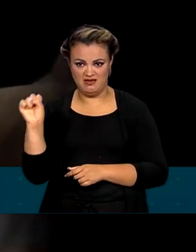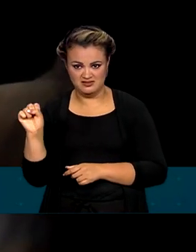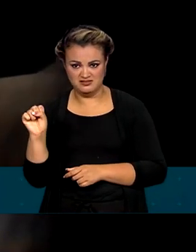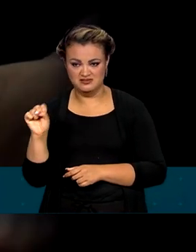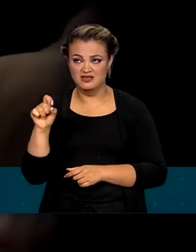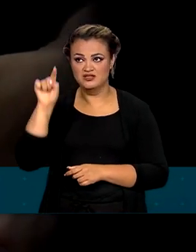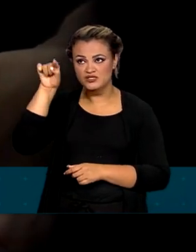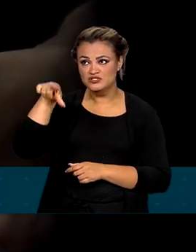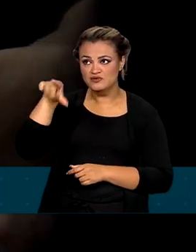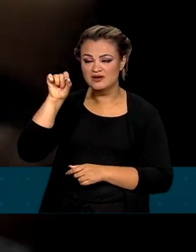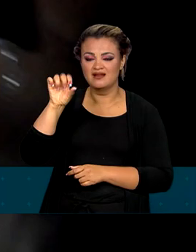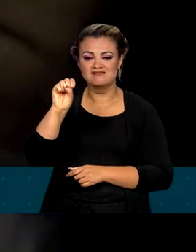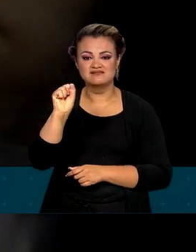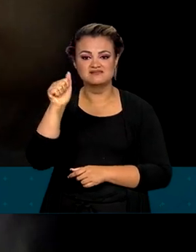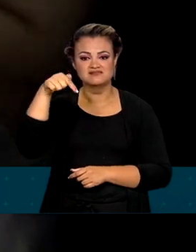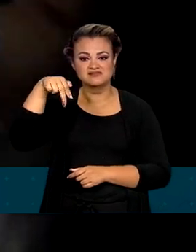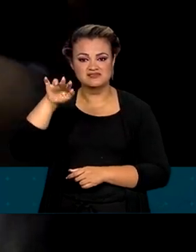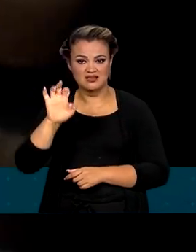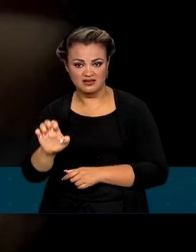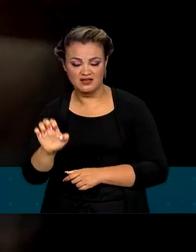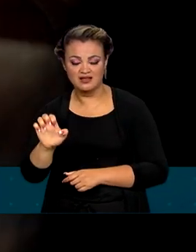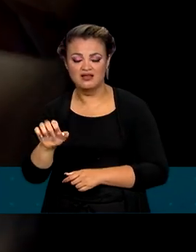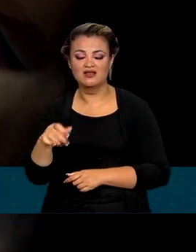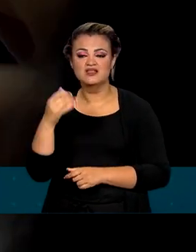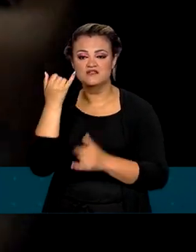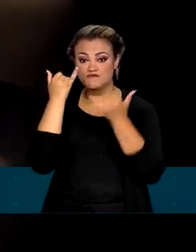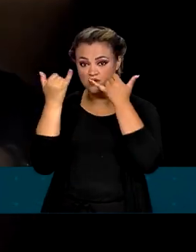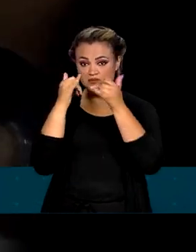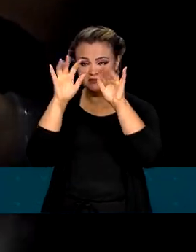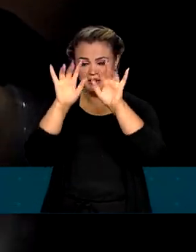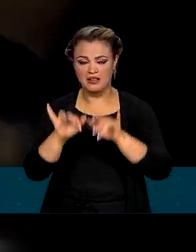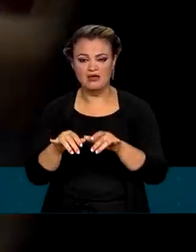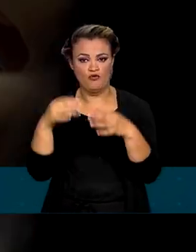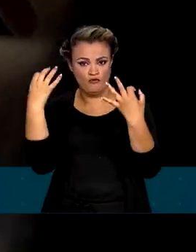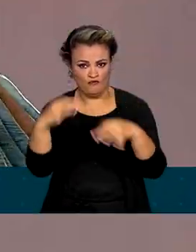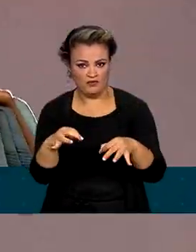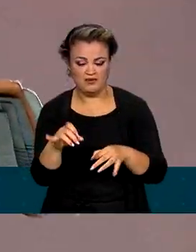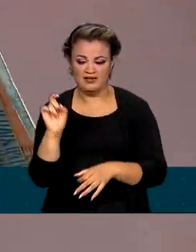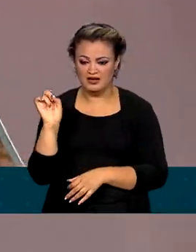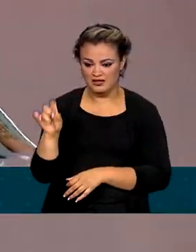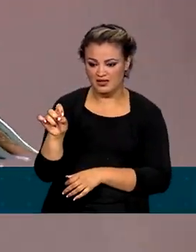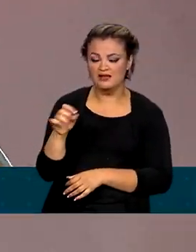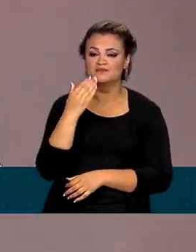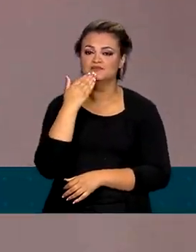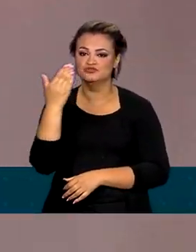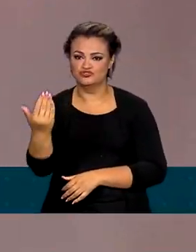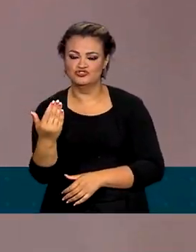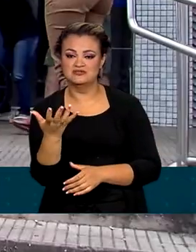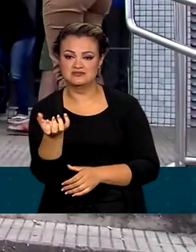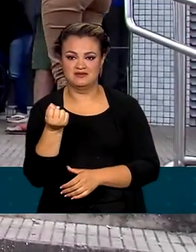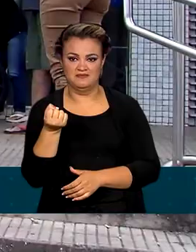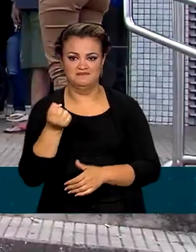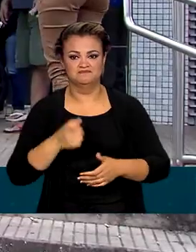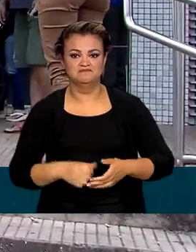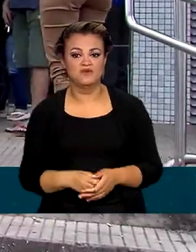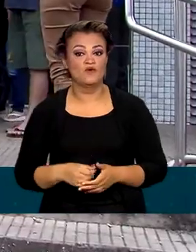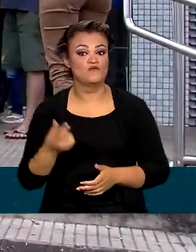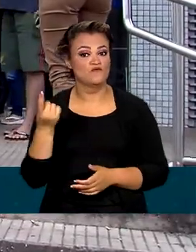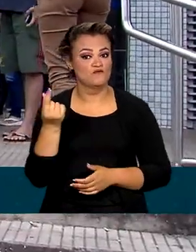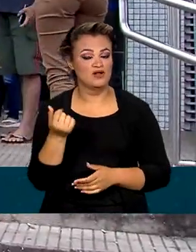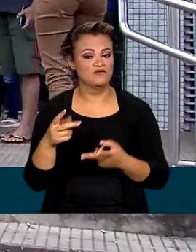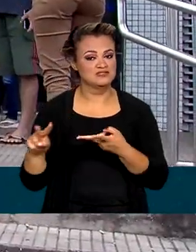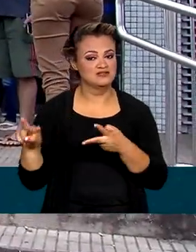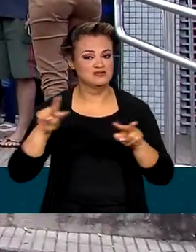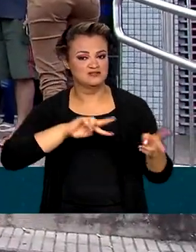Saque Extraordinário, confirmar os dados cadastrais e clicar em Solicitar Saque. O valor será